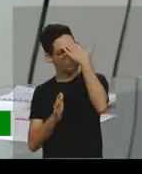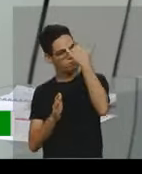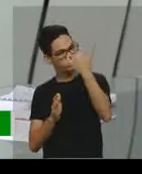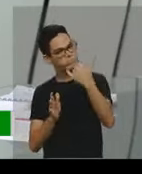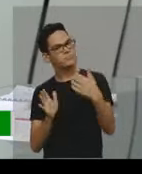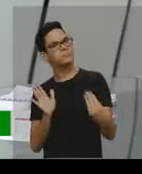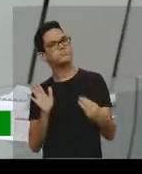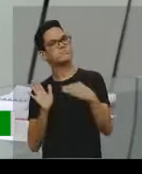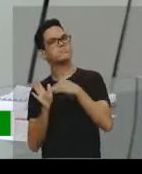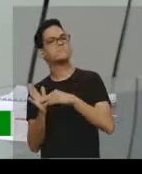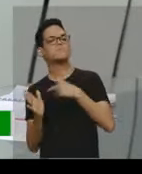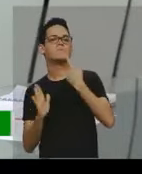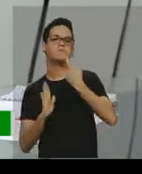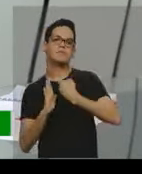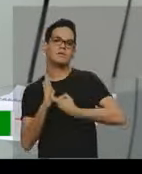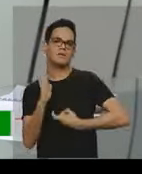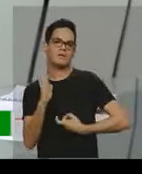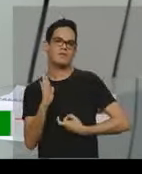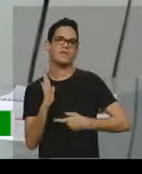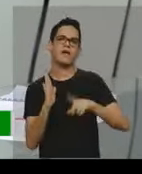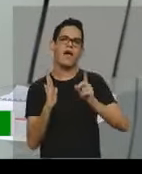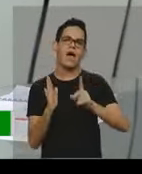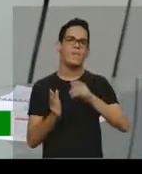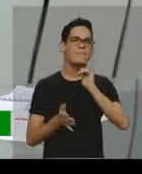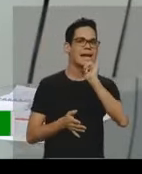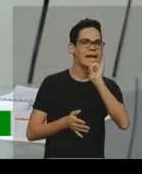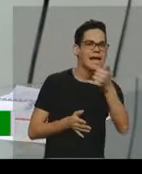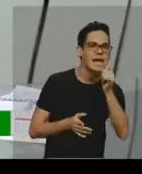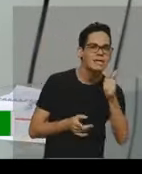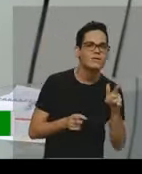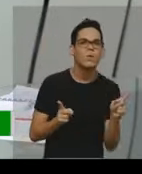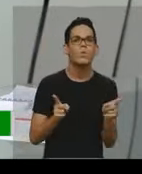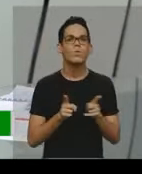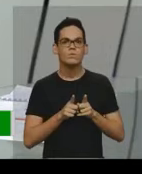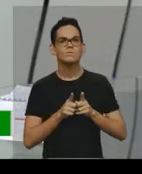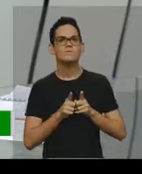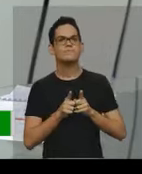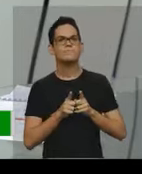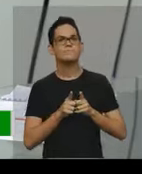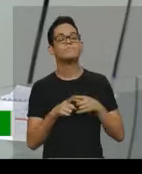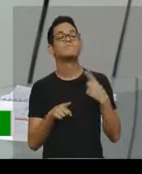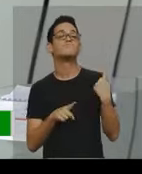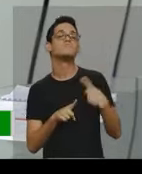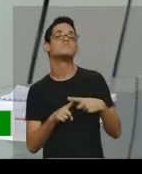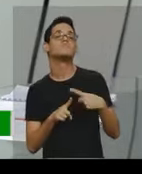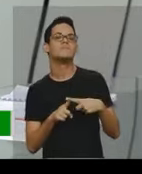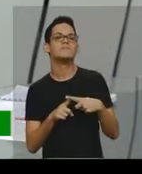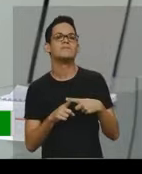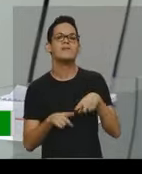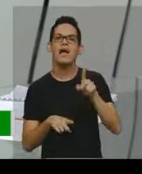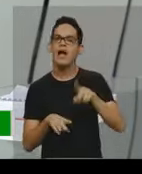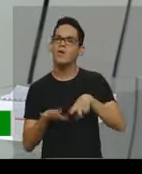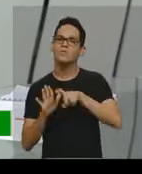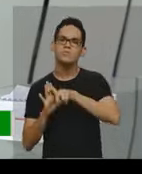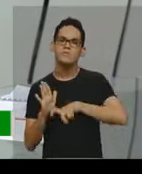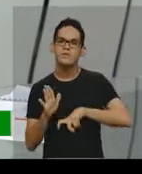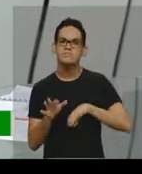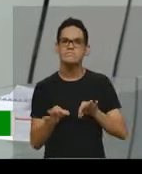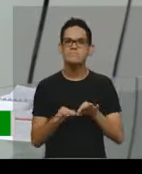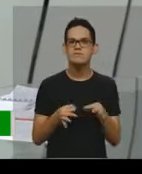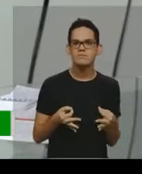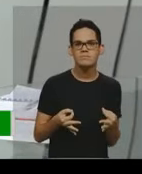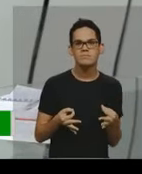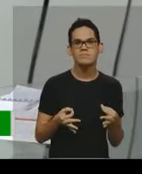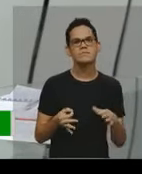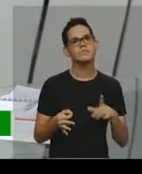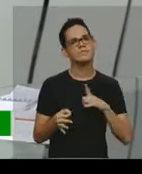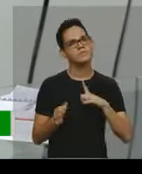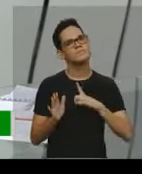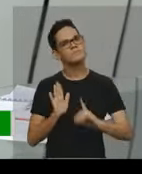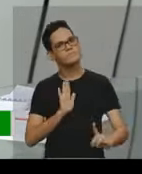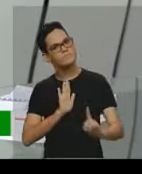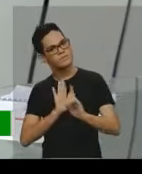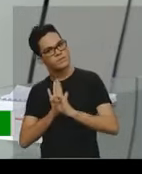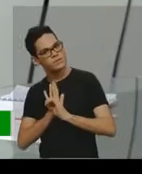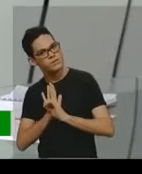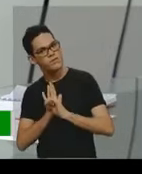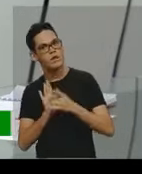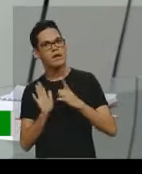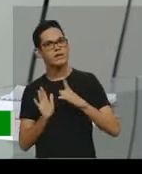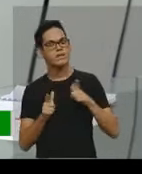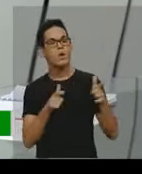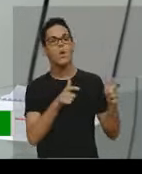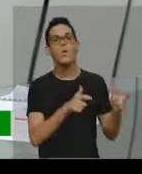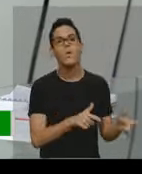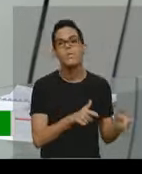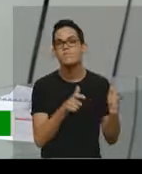então que ele escreve, então é uma narração curta, né, por quê? Porque é um texto curto, mas tem personagens, tem